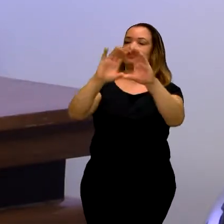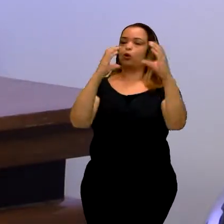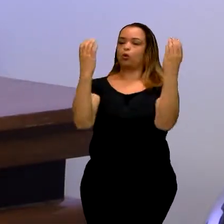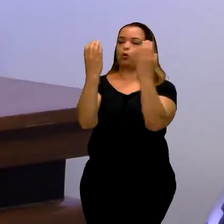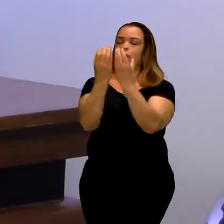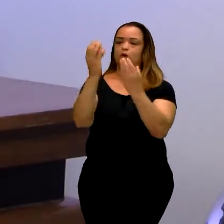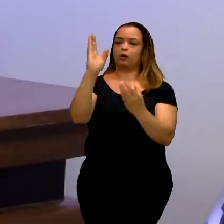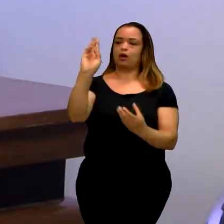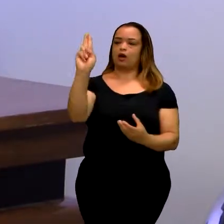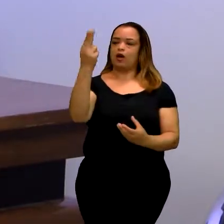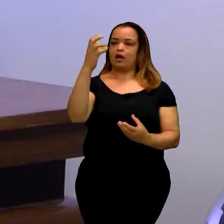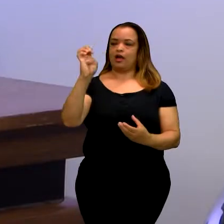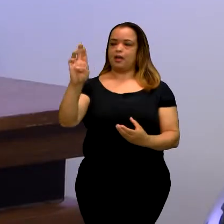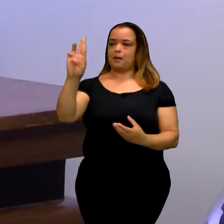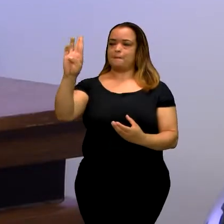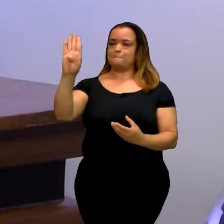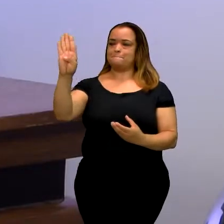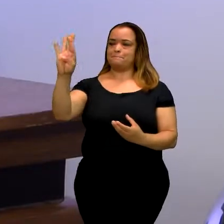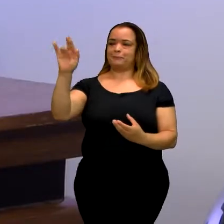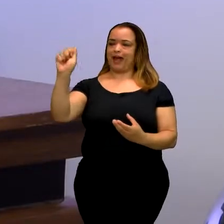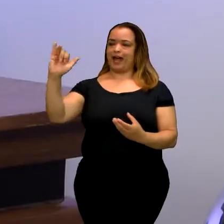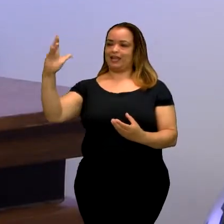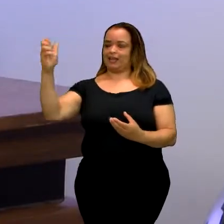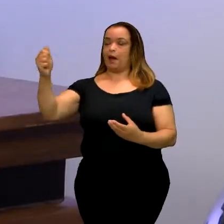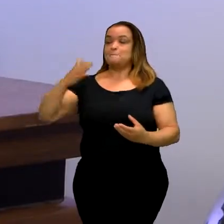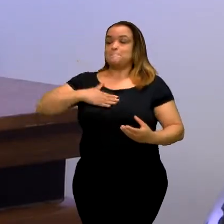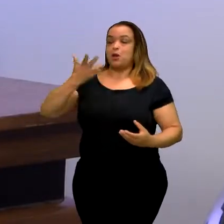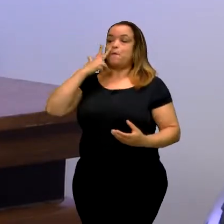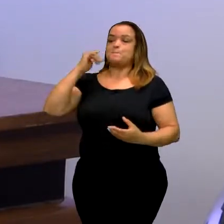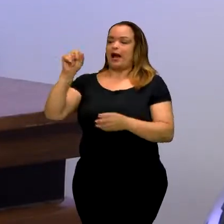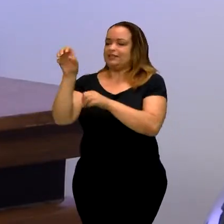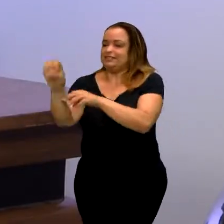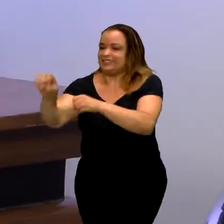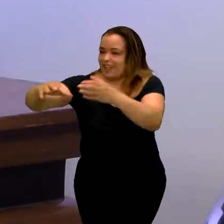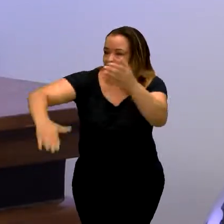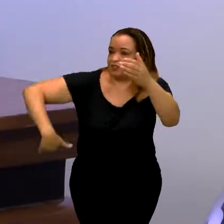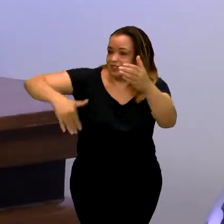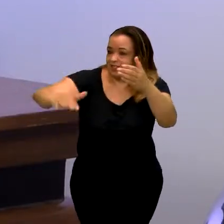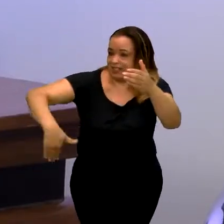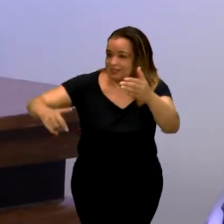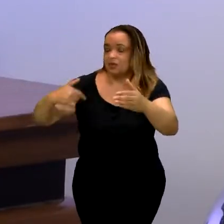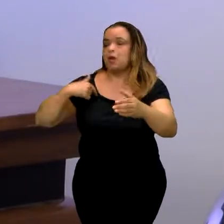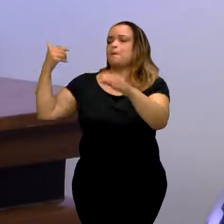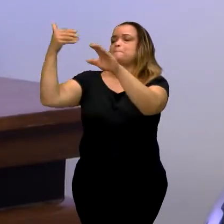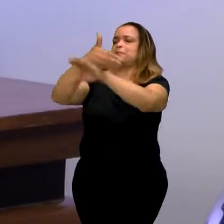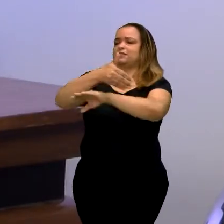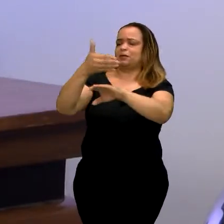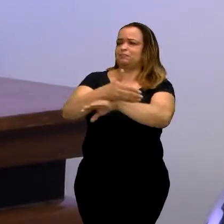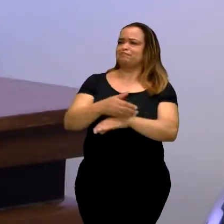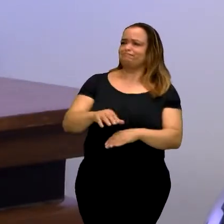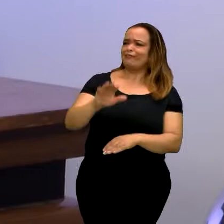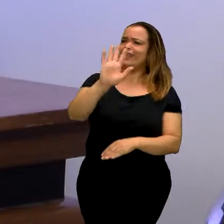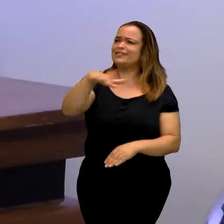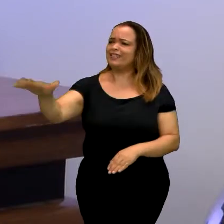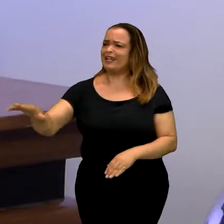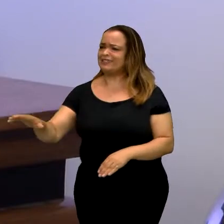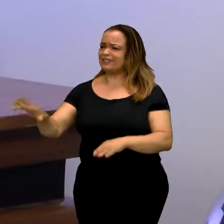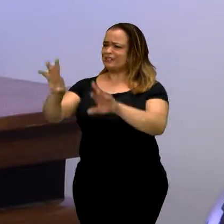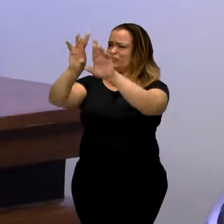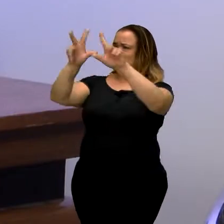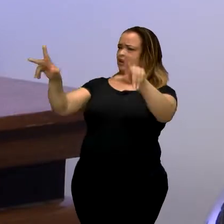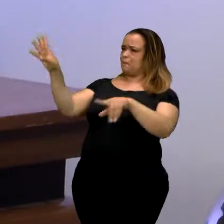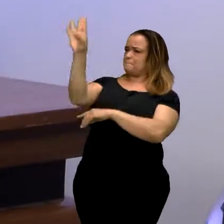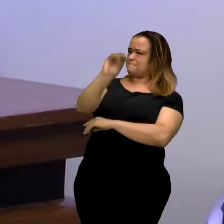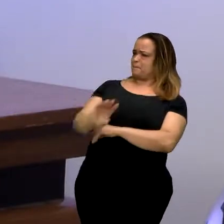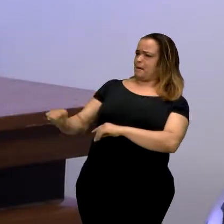judeus, que meu pai era professor de natação, a gente frequentava direto lá. Então, as crianças mexiam as bocas. E aí, para